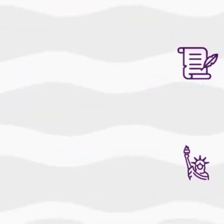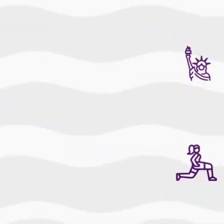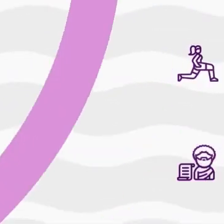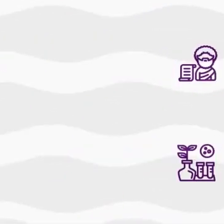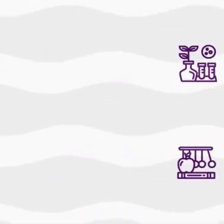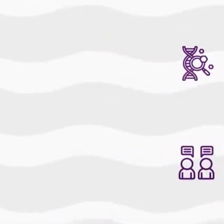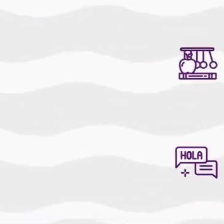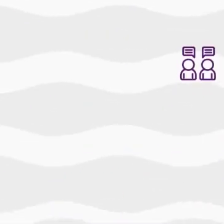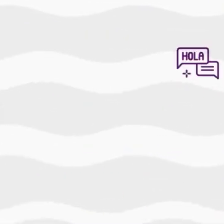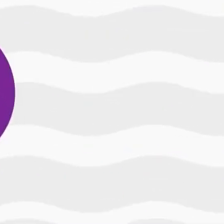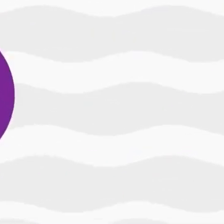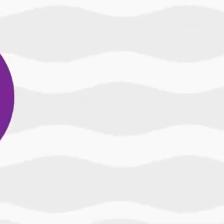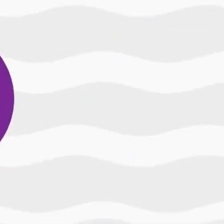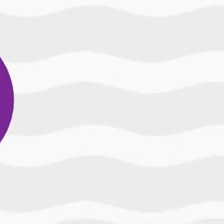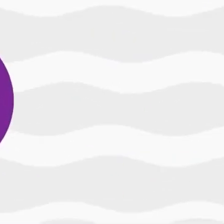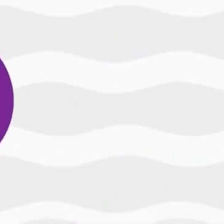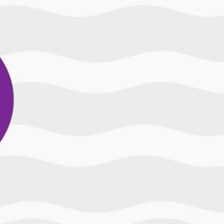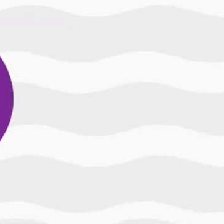Tchau.